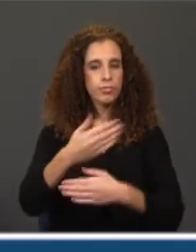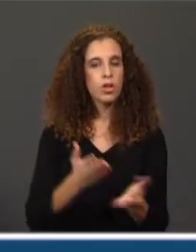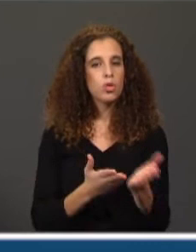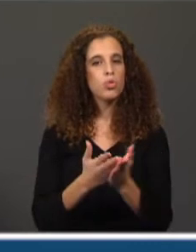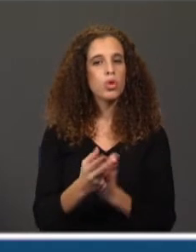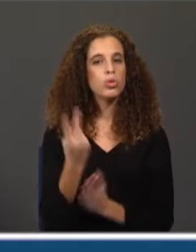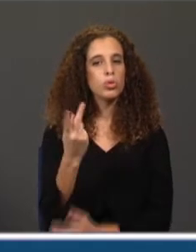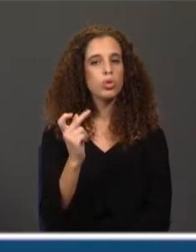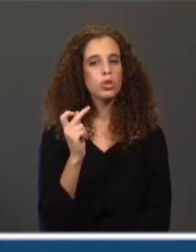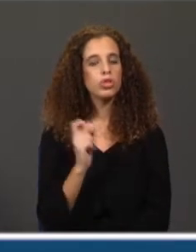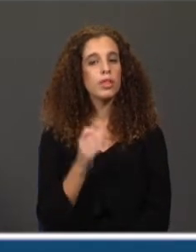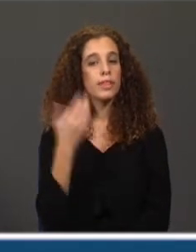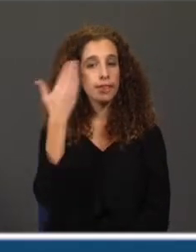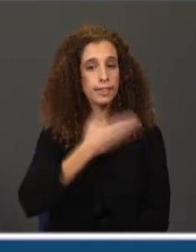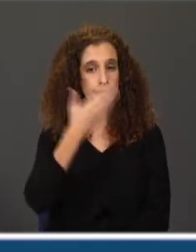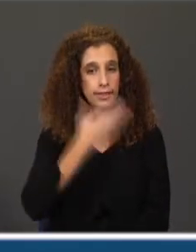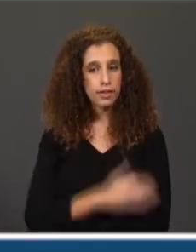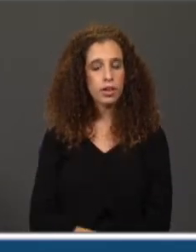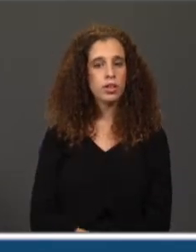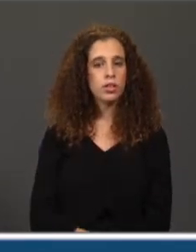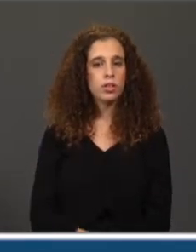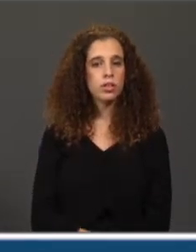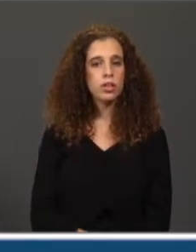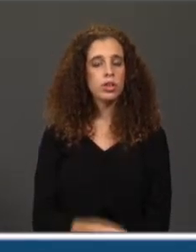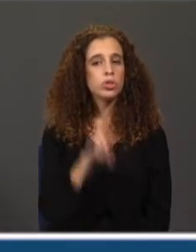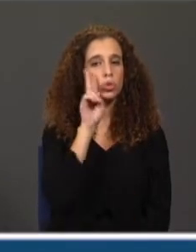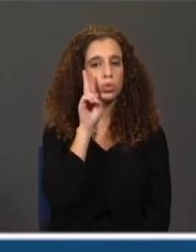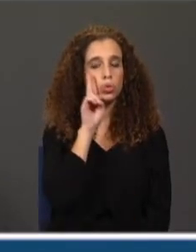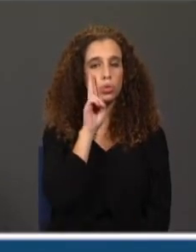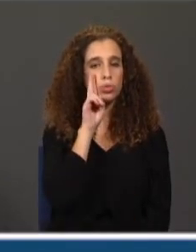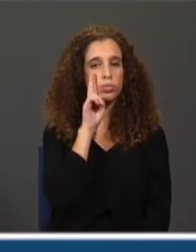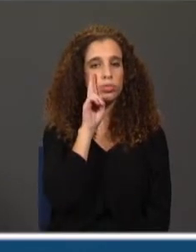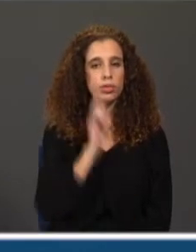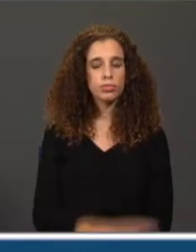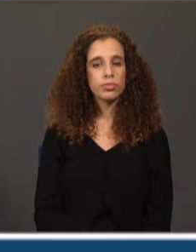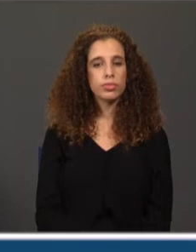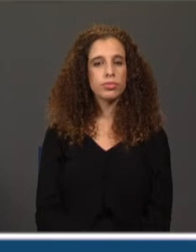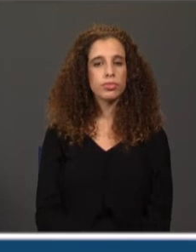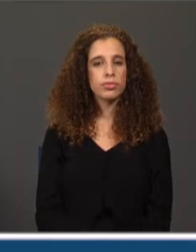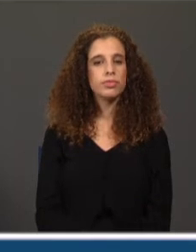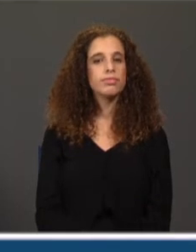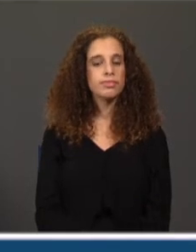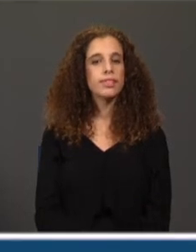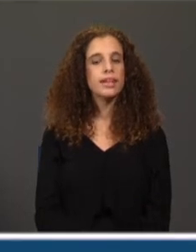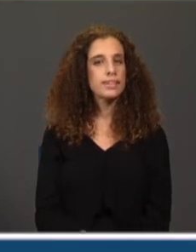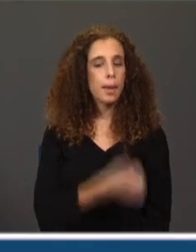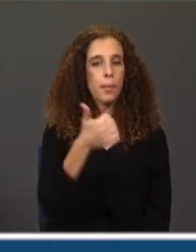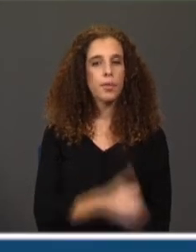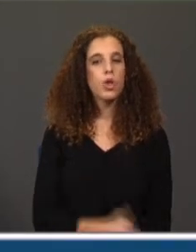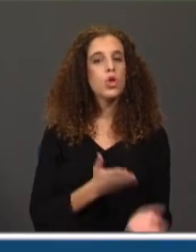os dois primeiros dias, o cheiro do gas... Desculpa lá que eu avancei de... Ah, sim, estamos bem.